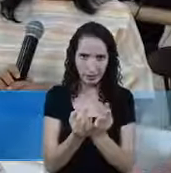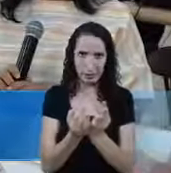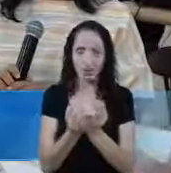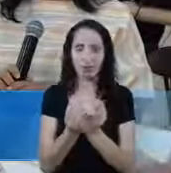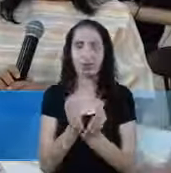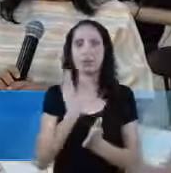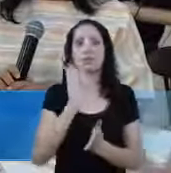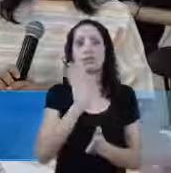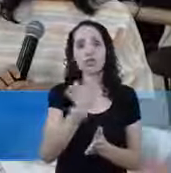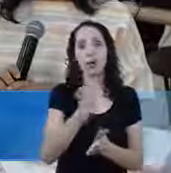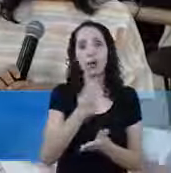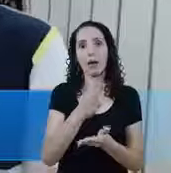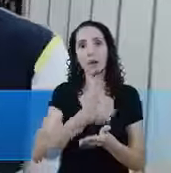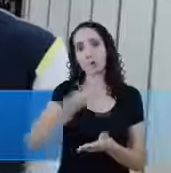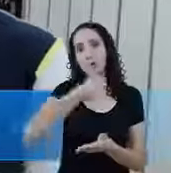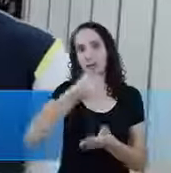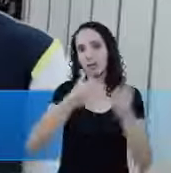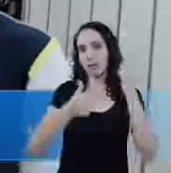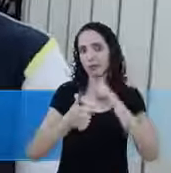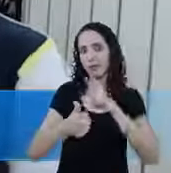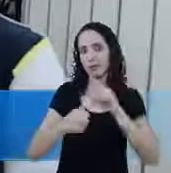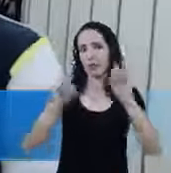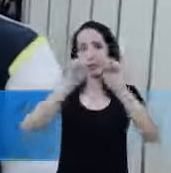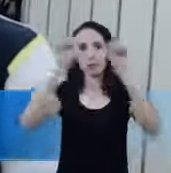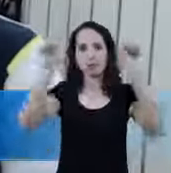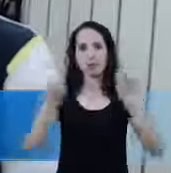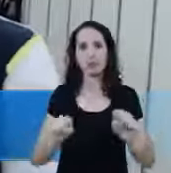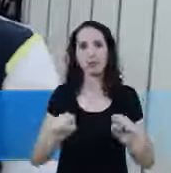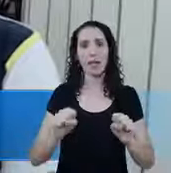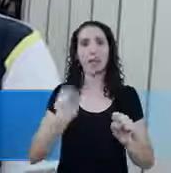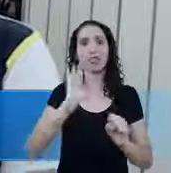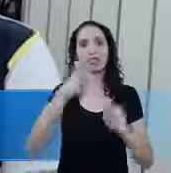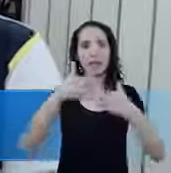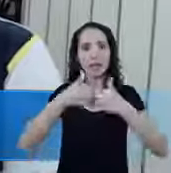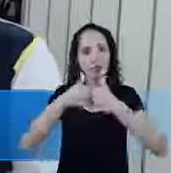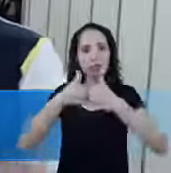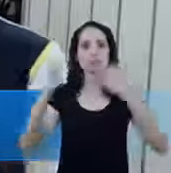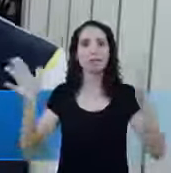primeiro lote Já vão sair O sistema já está no ar É